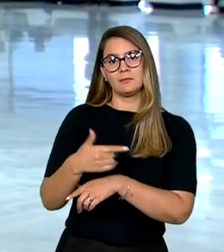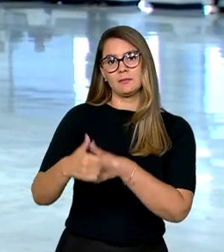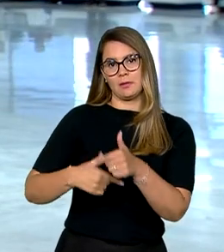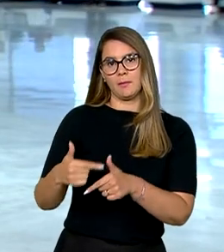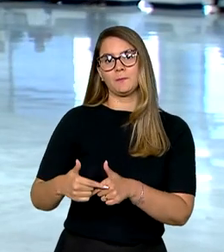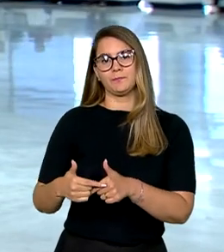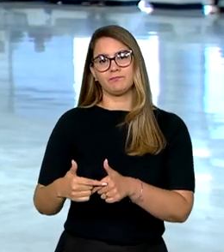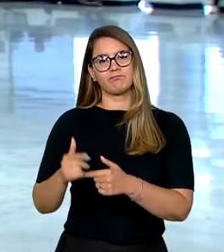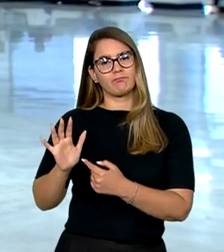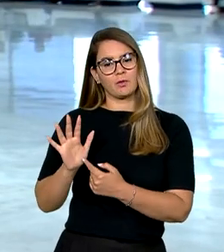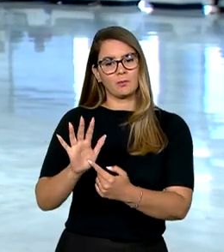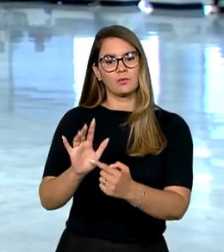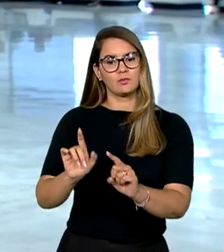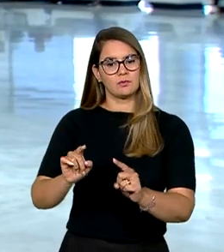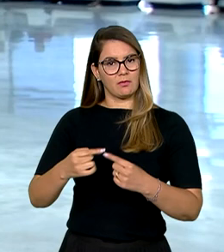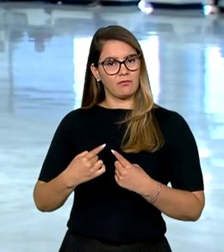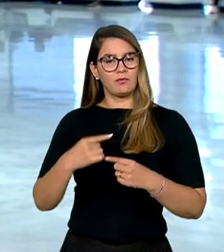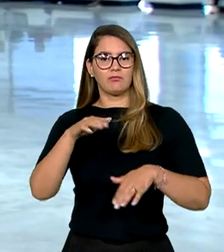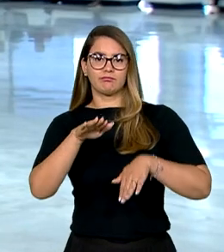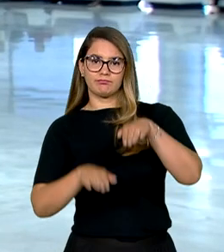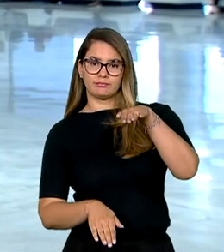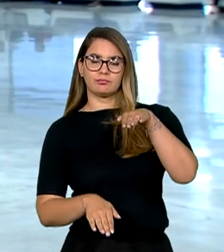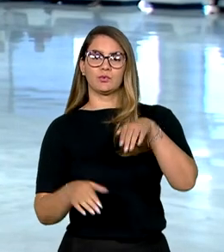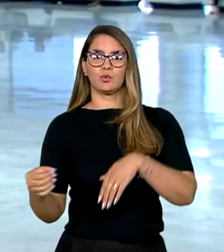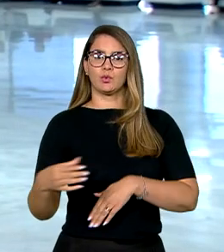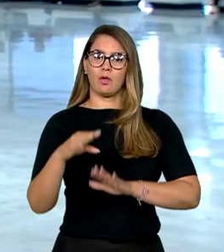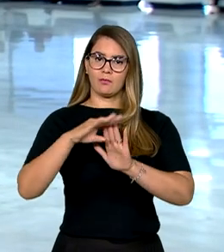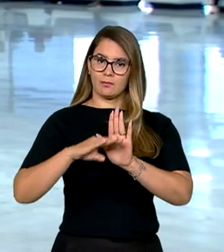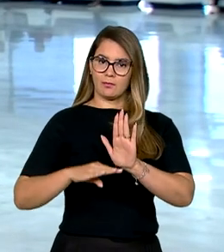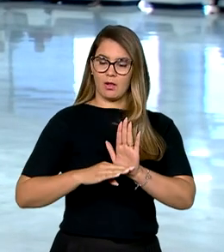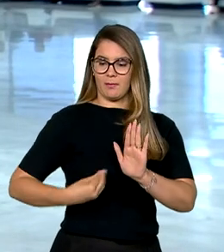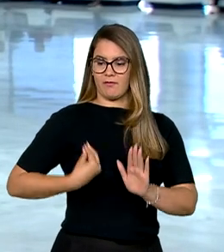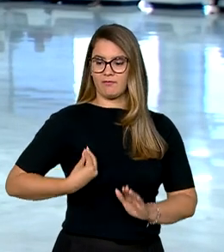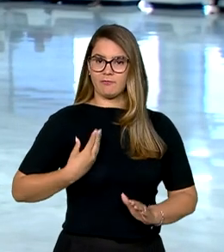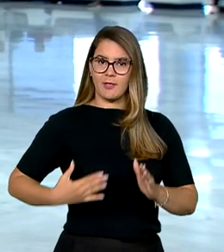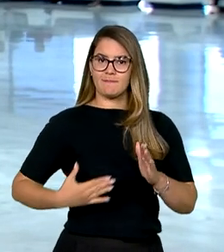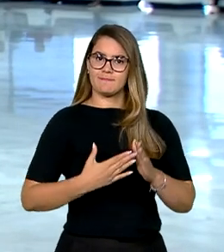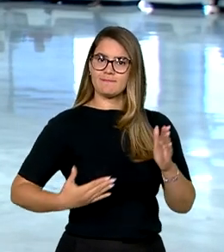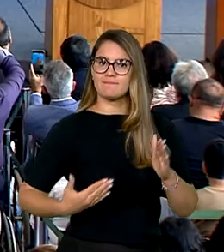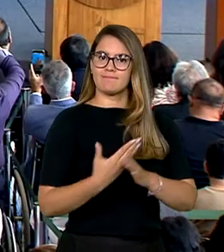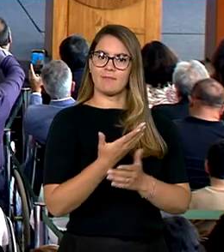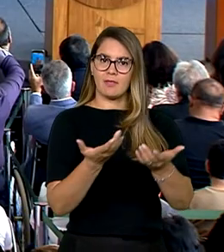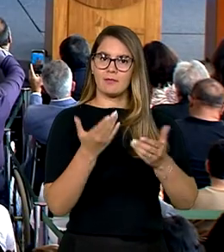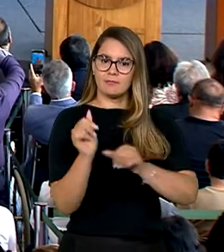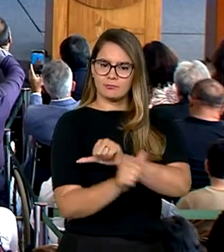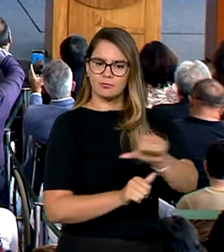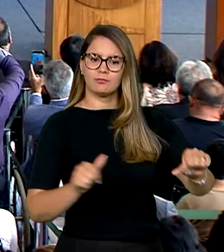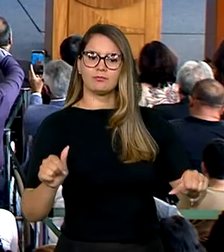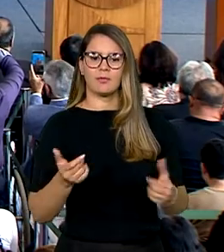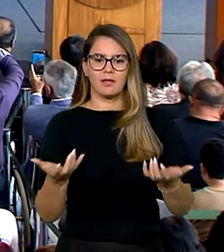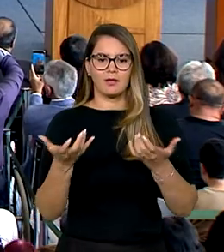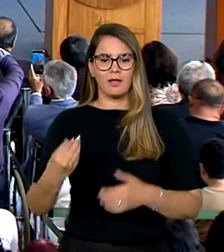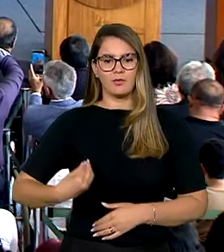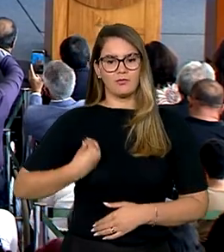Retratos dos desafios e desigualdades que o novo programa Viver Sem Limites pretende mudar. Queremos, sim, viver